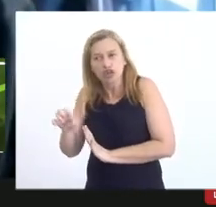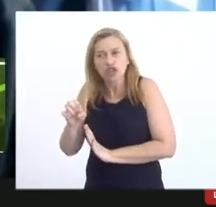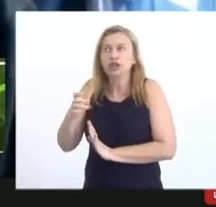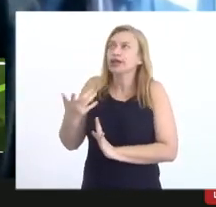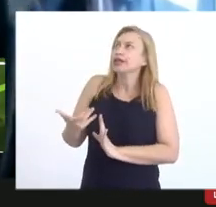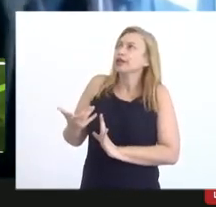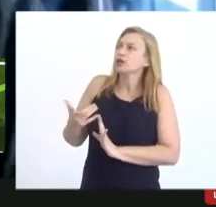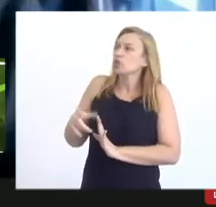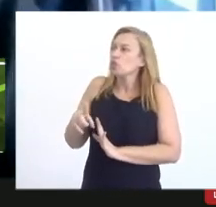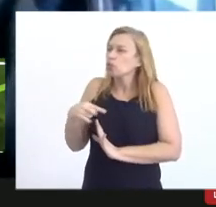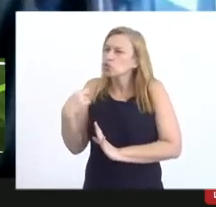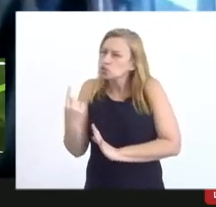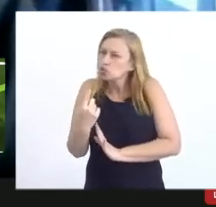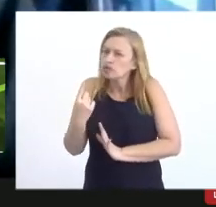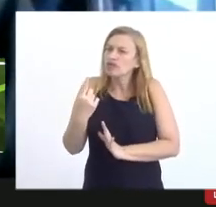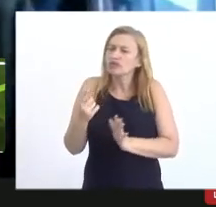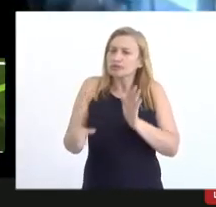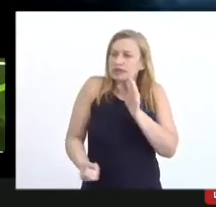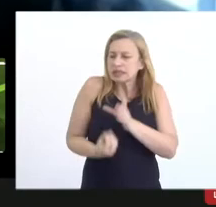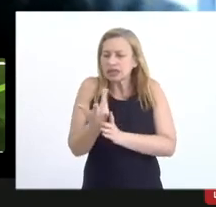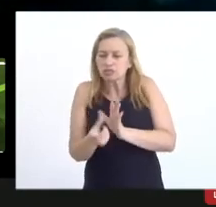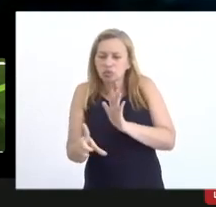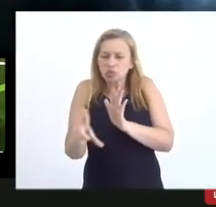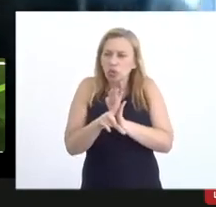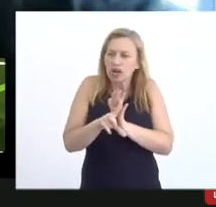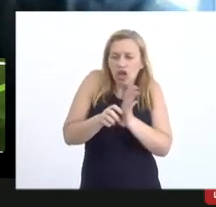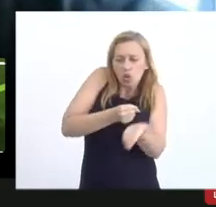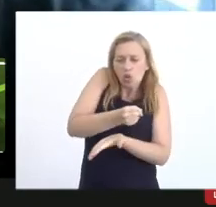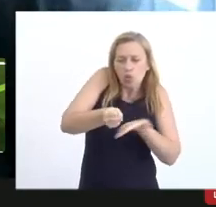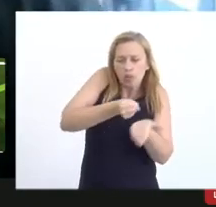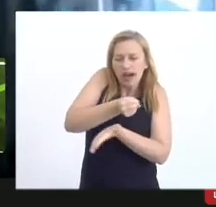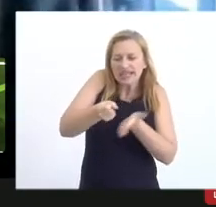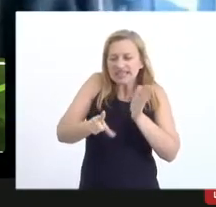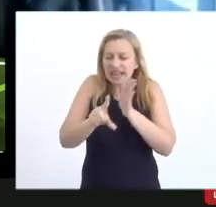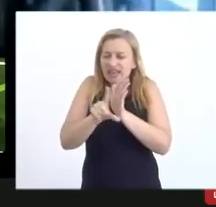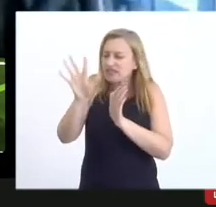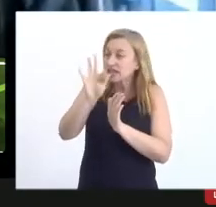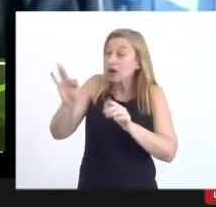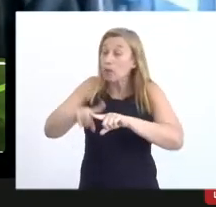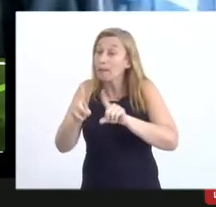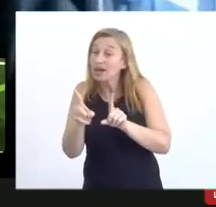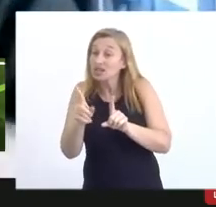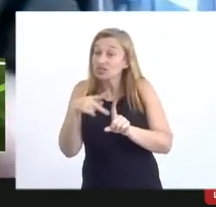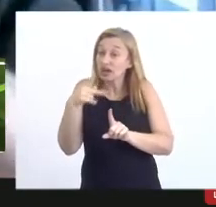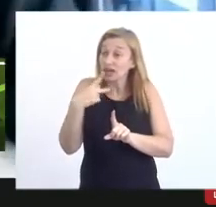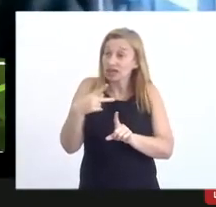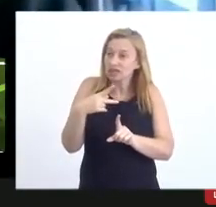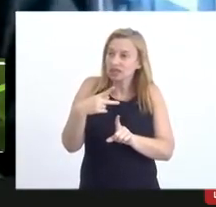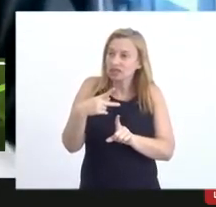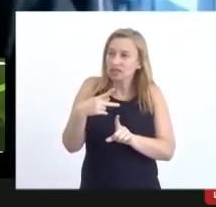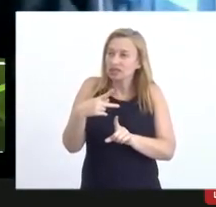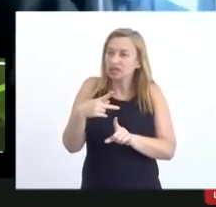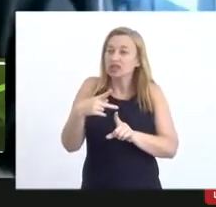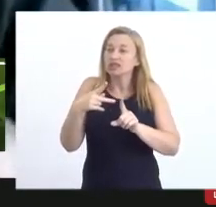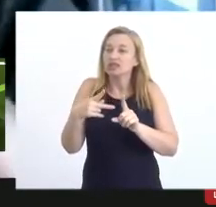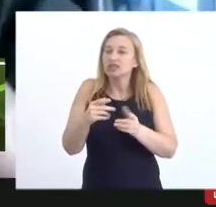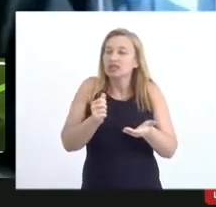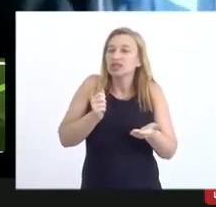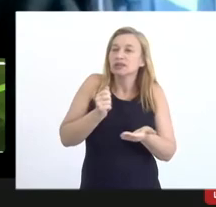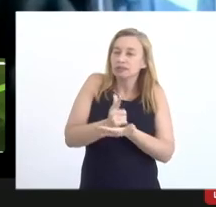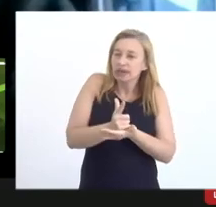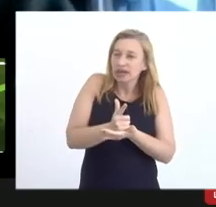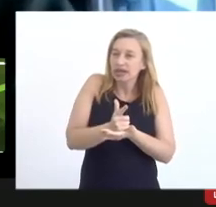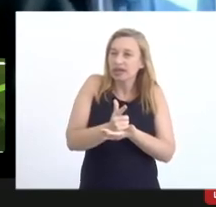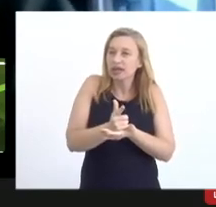quando a gente faz uma lei até com base na lei federal mas dizendo a prestação vai ser